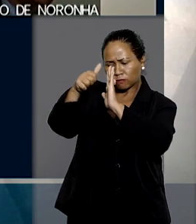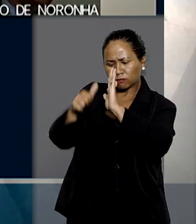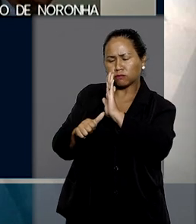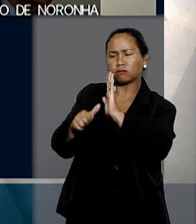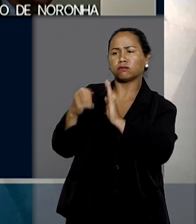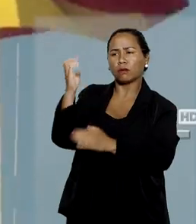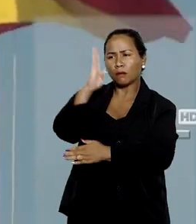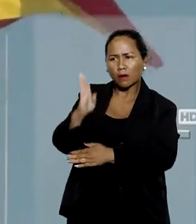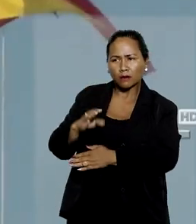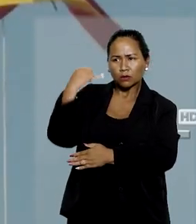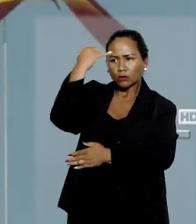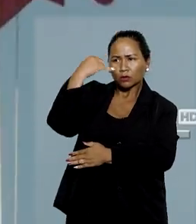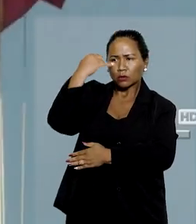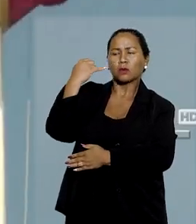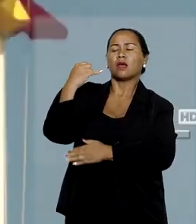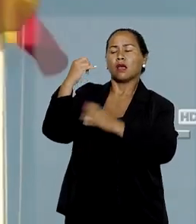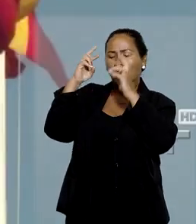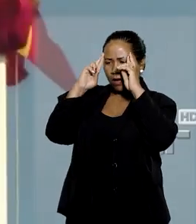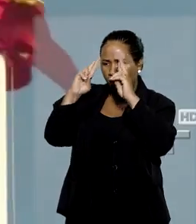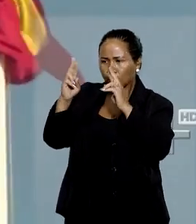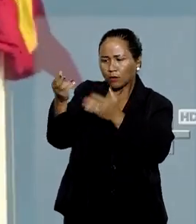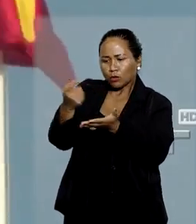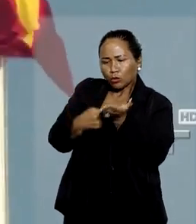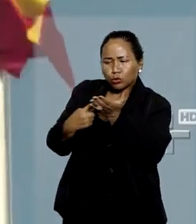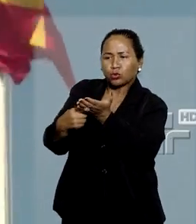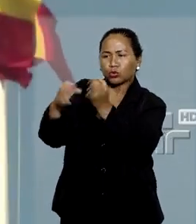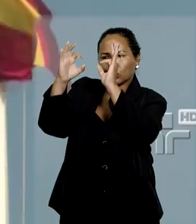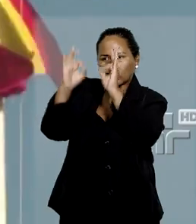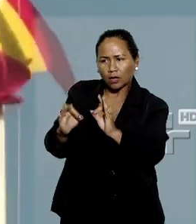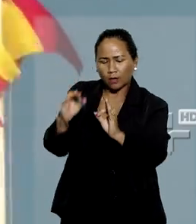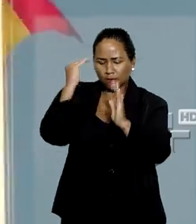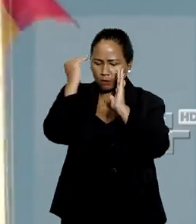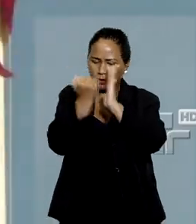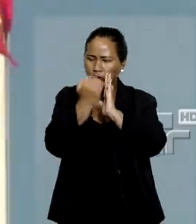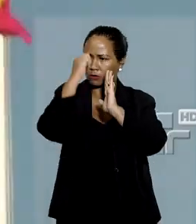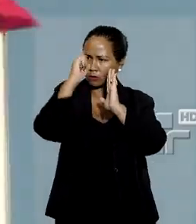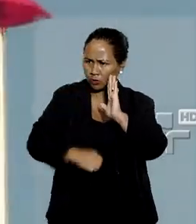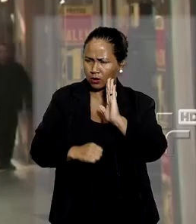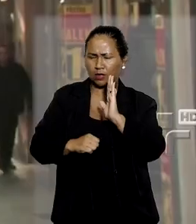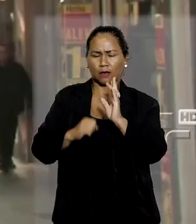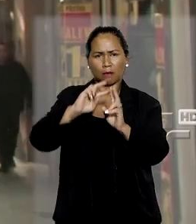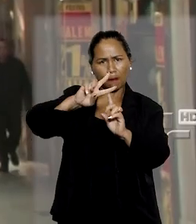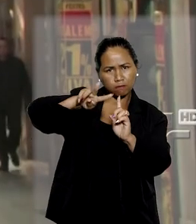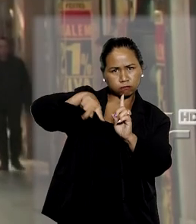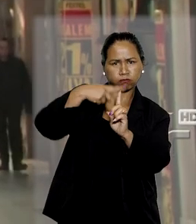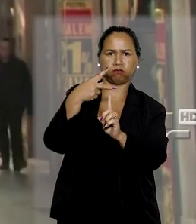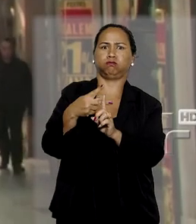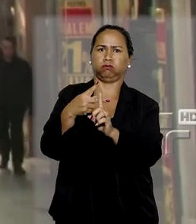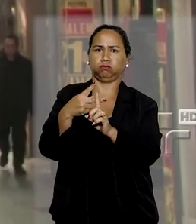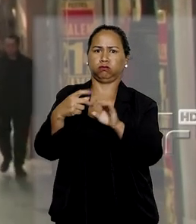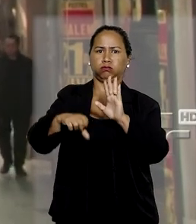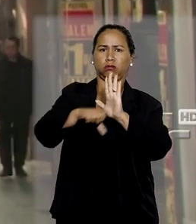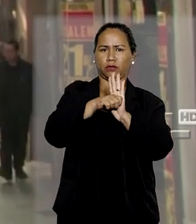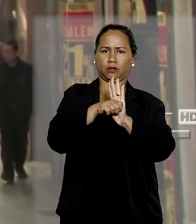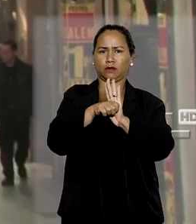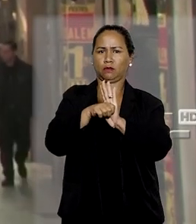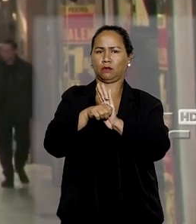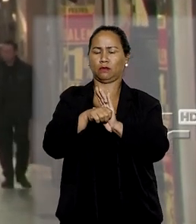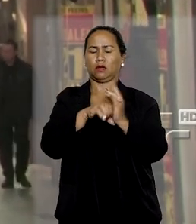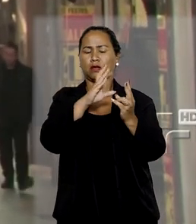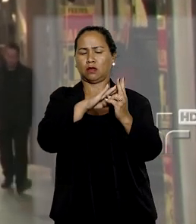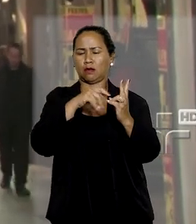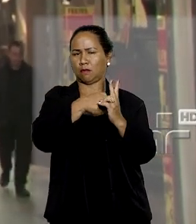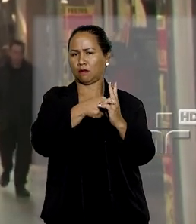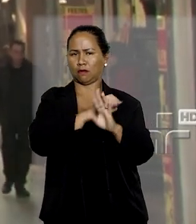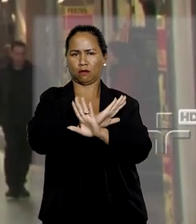cooperação entre Brasil e Espanha foram respeitados, não havendo a necessidade de dupla incriminação da conduta